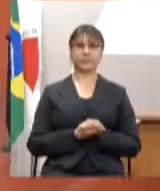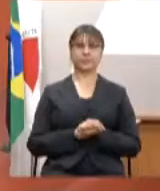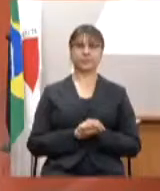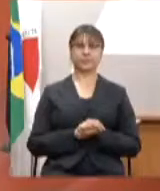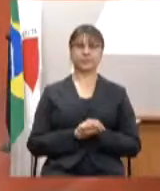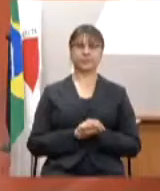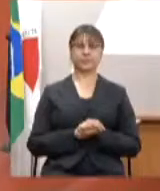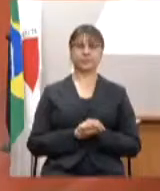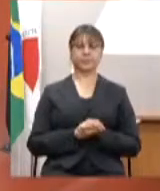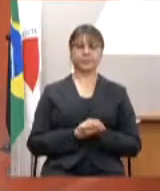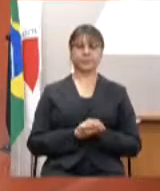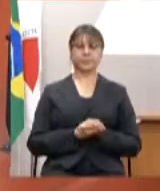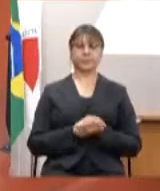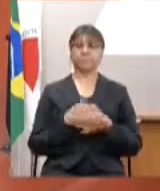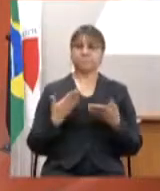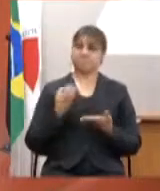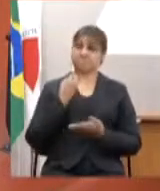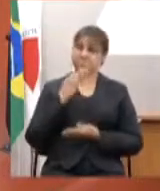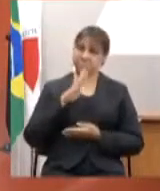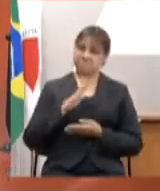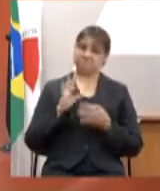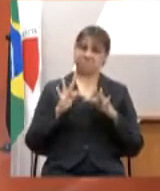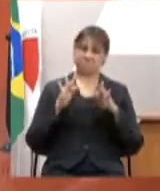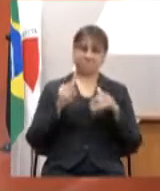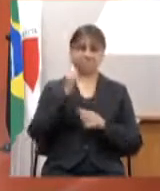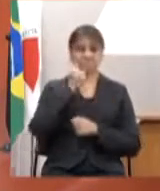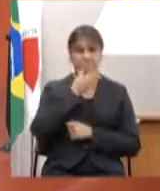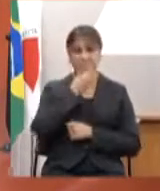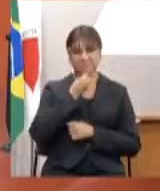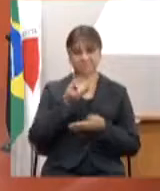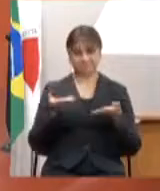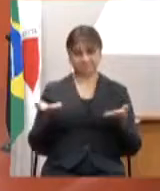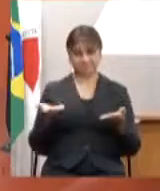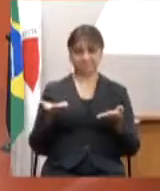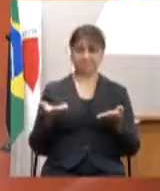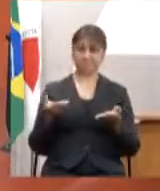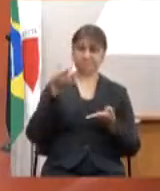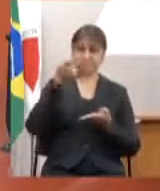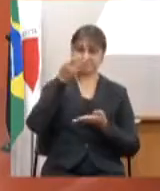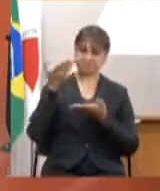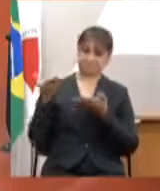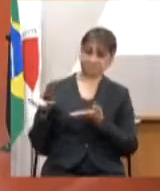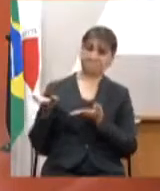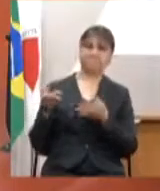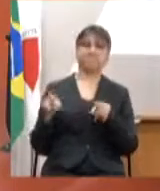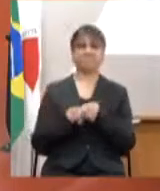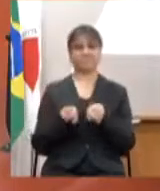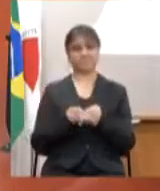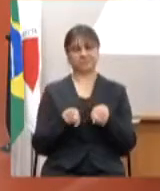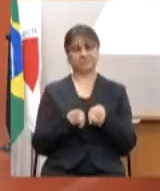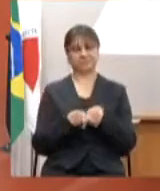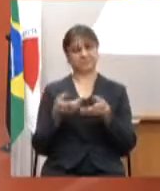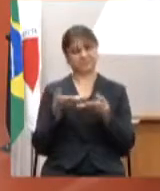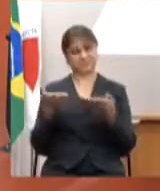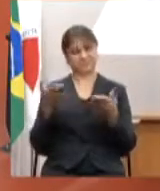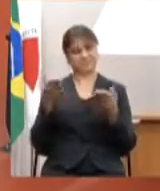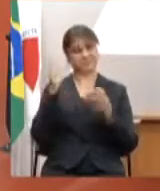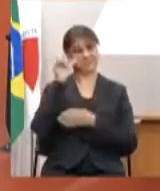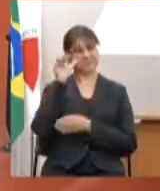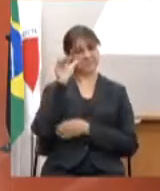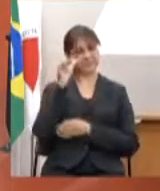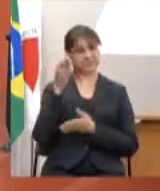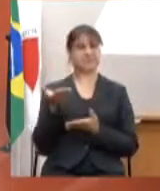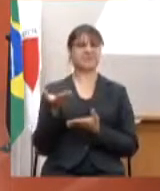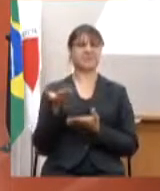Bem, boa tarde a todos e todas aqui presentes, aos que nos assistem, que